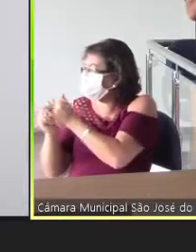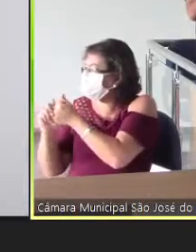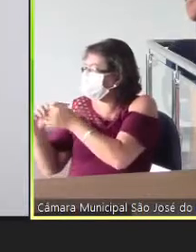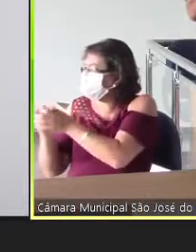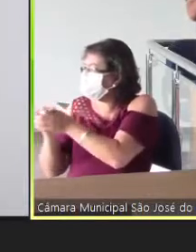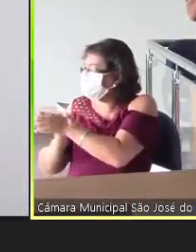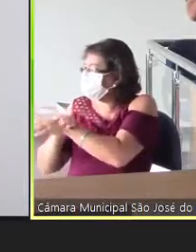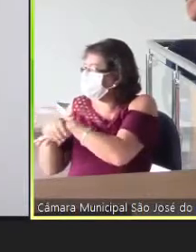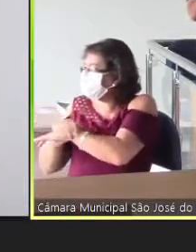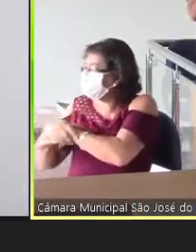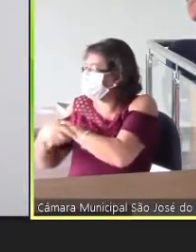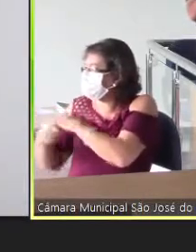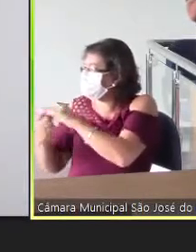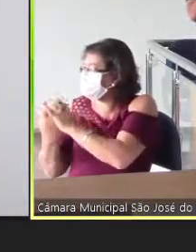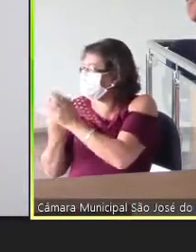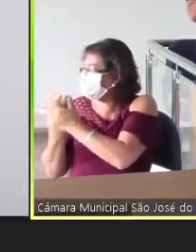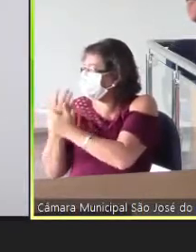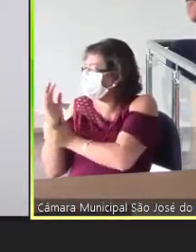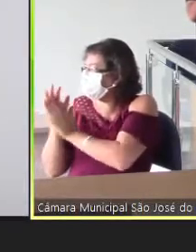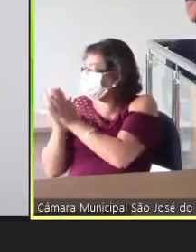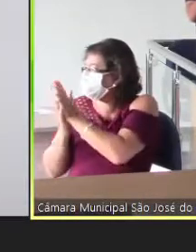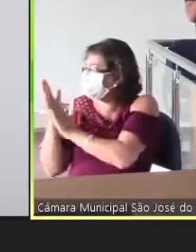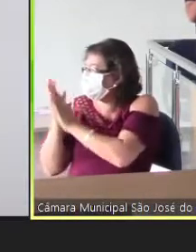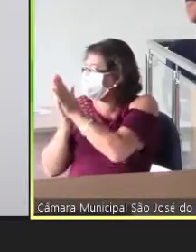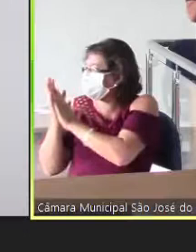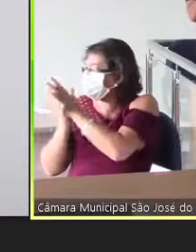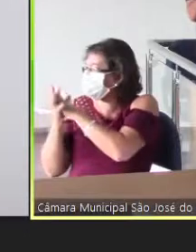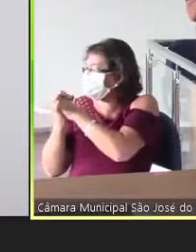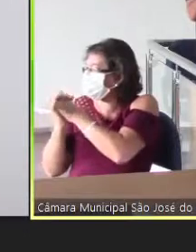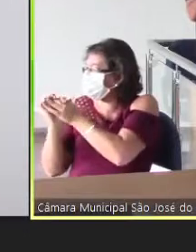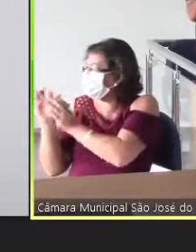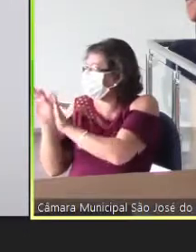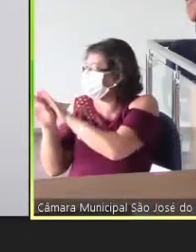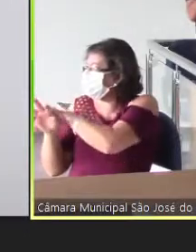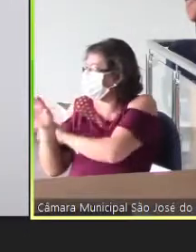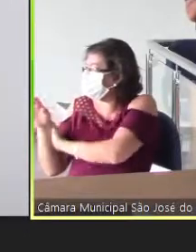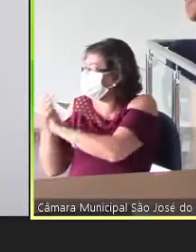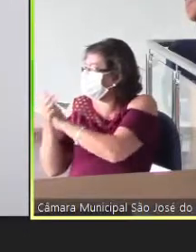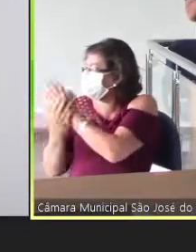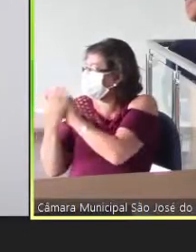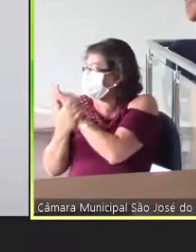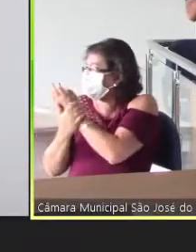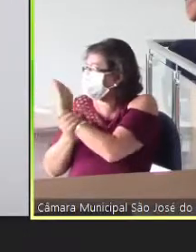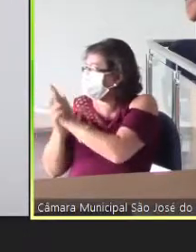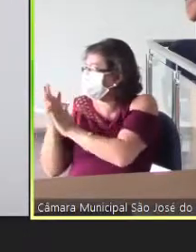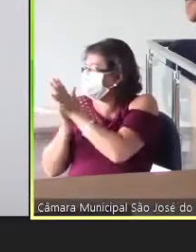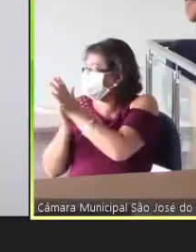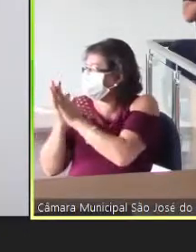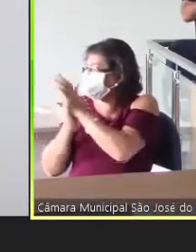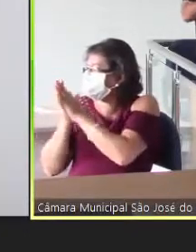teve o ano de 2020 inteiro para implantar, e acredito que o prefeito anterior só não conseguiu implantar por conta disso.